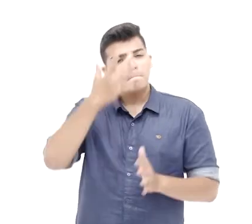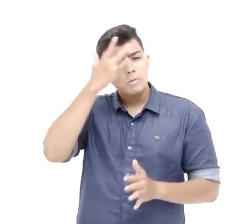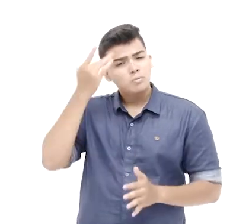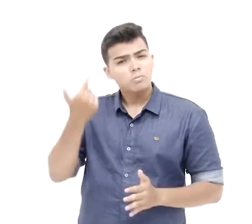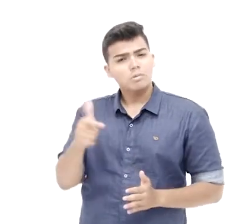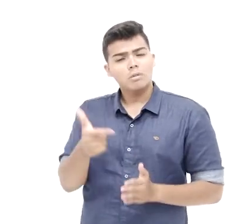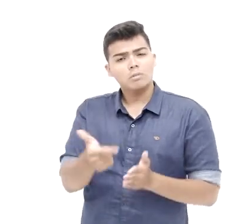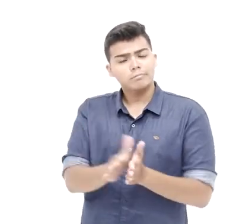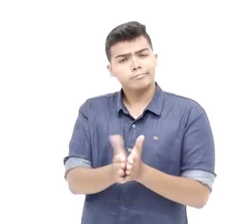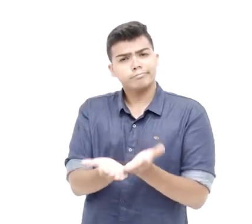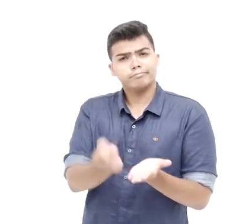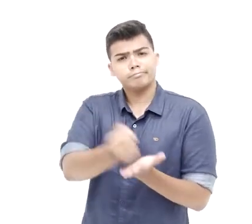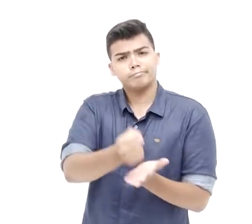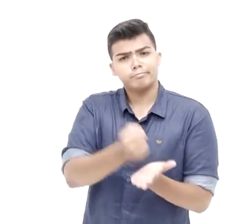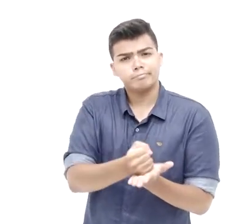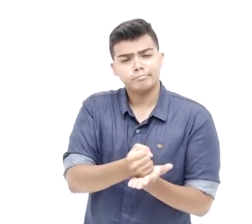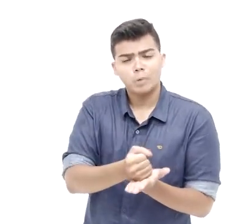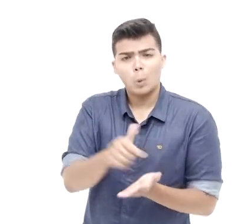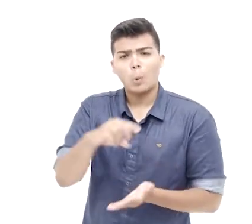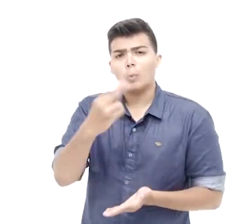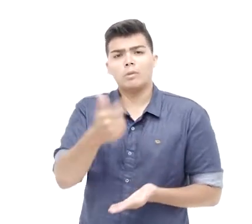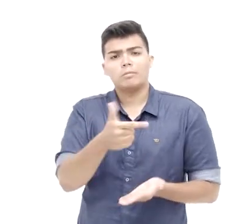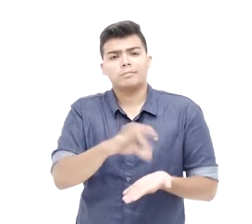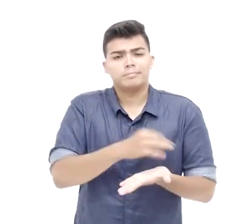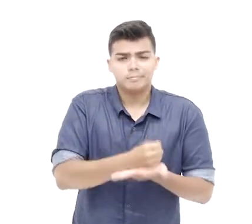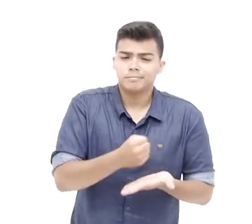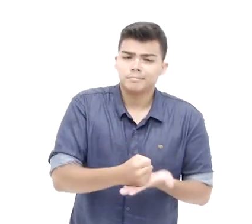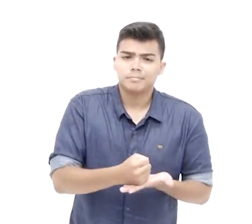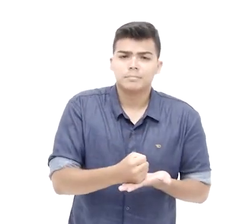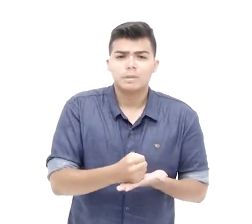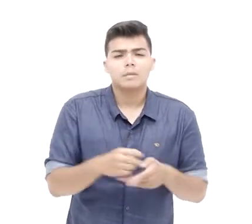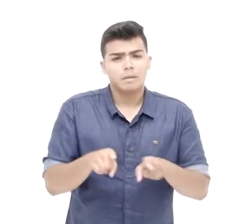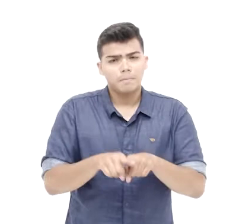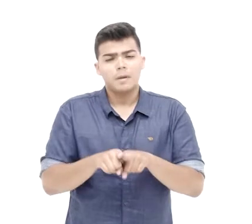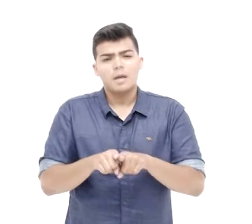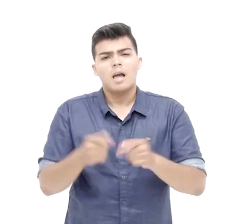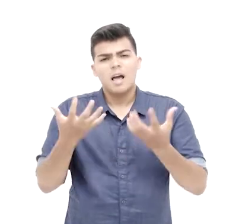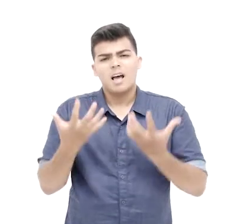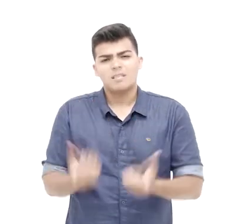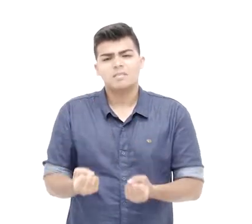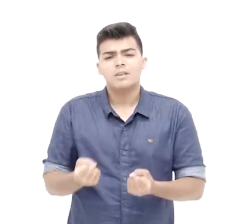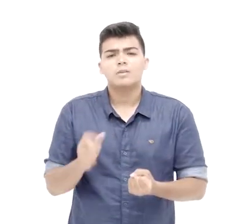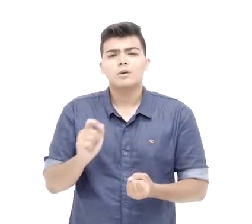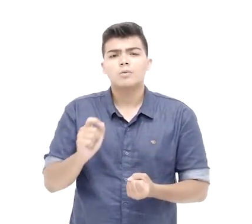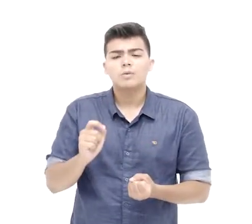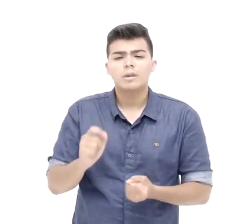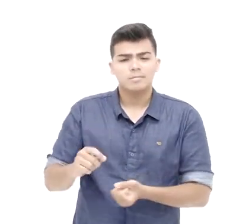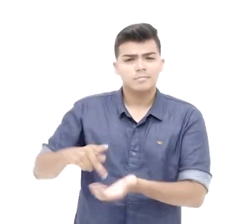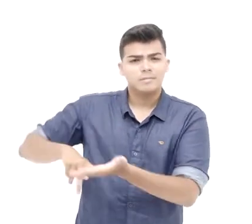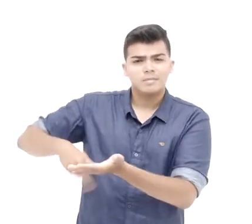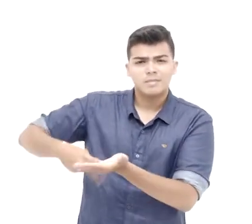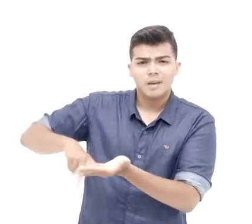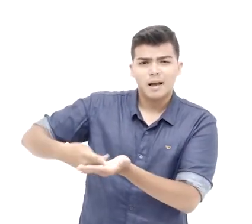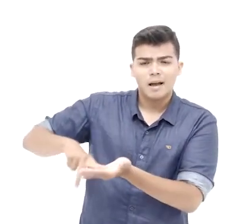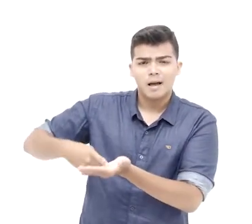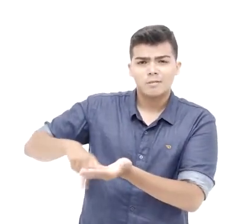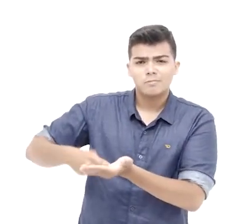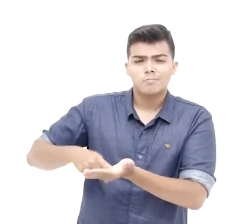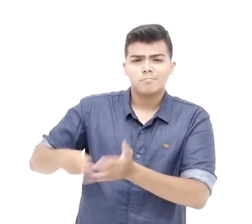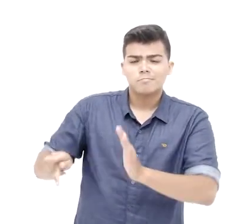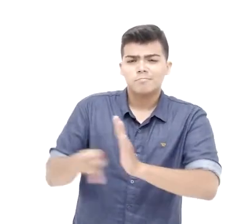trabalhadores informais. Também pode ser apresentada a declaração de sindicato para os agricultores ou pescadores.